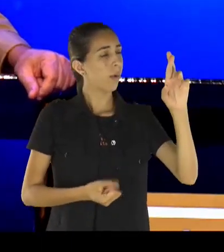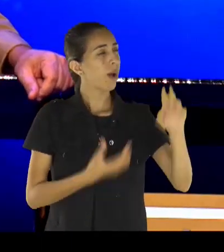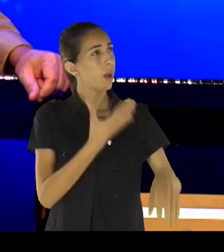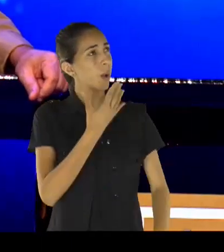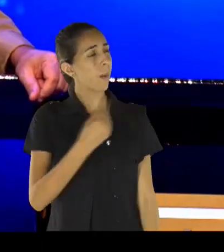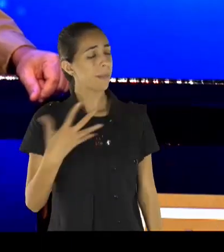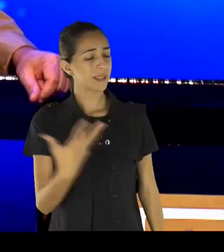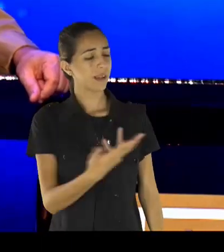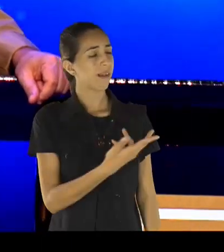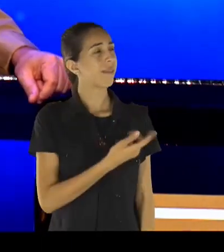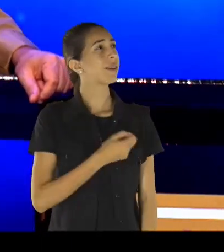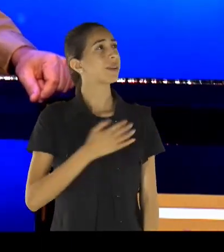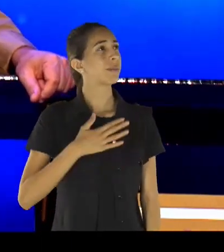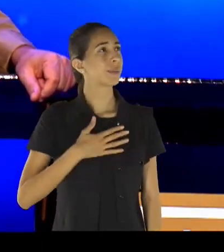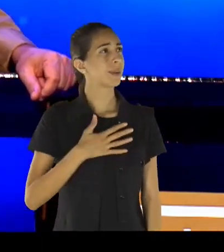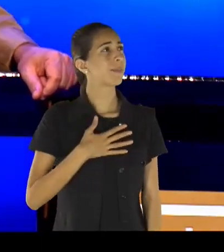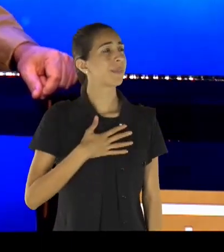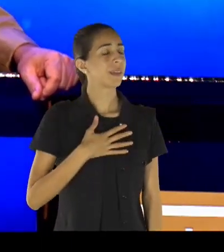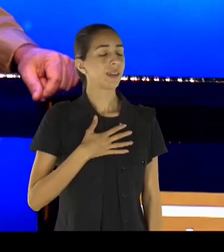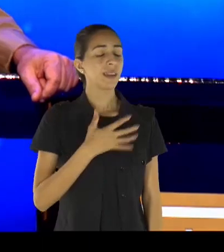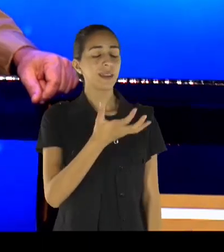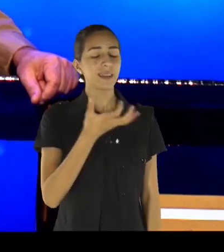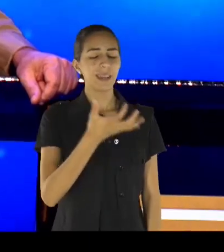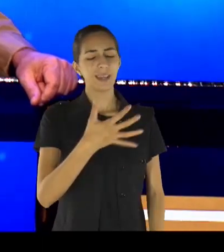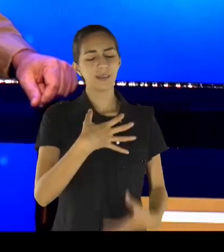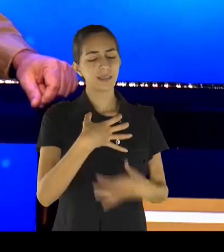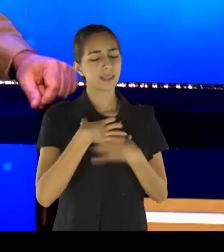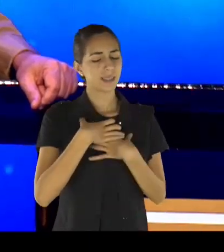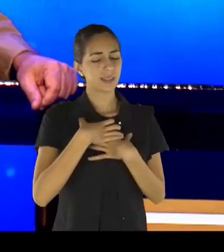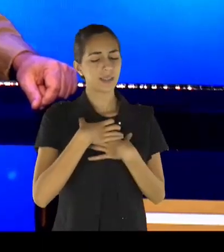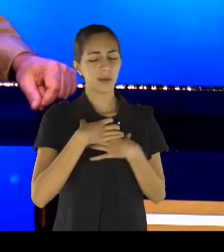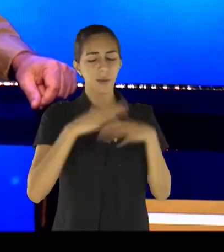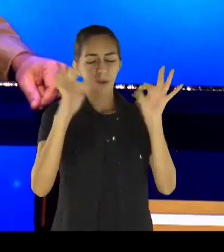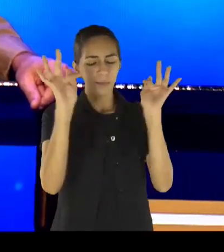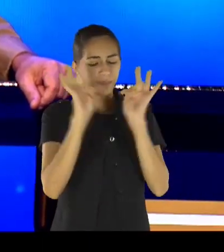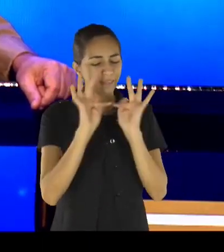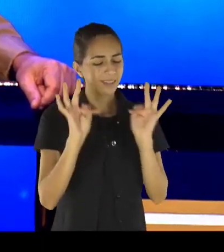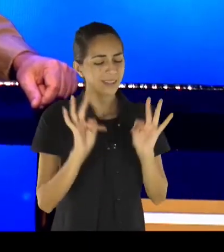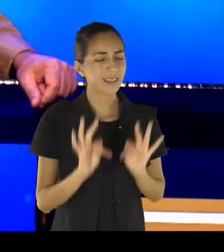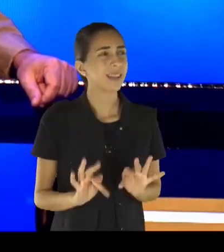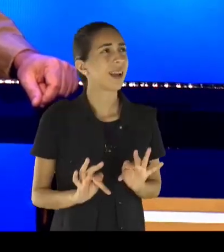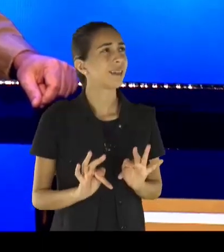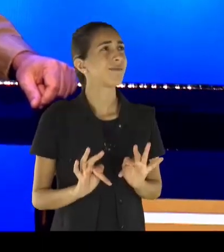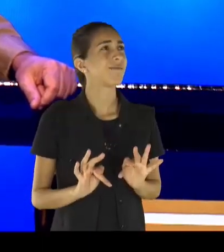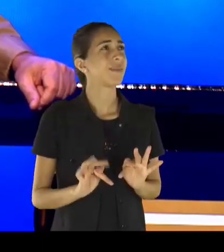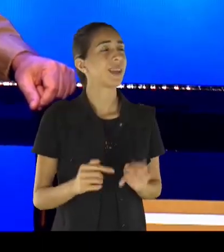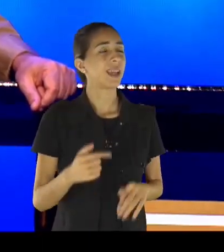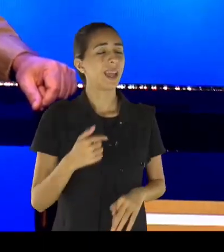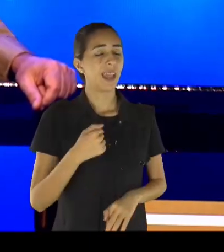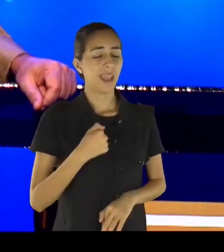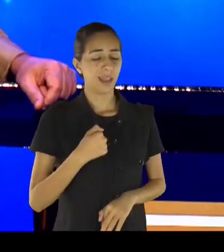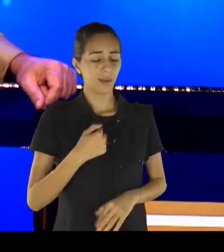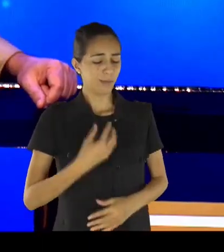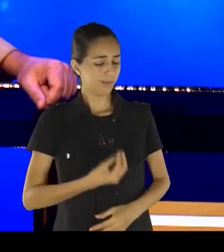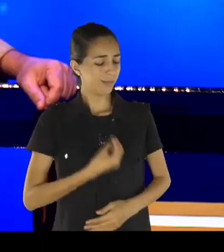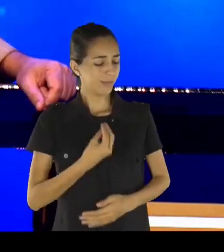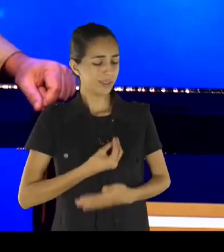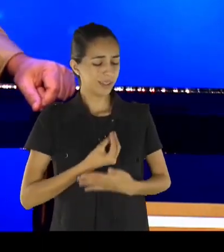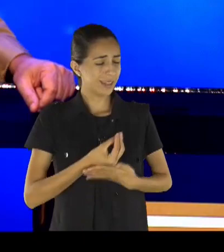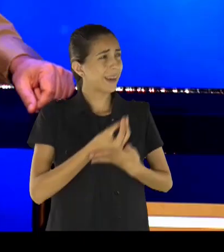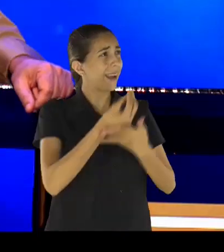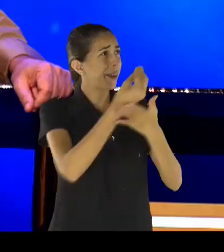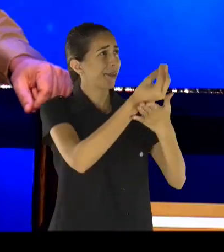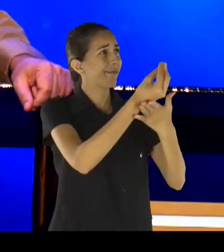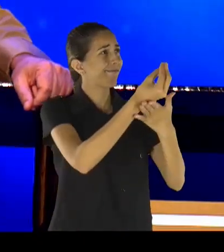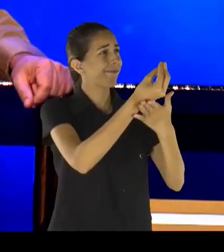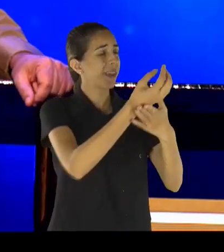um ânimo, sobrenatural, na minha vida, eu me entrego a ti, e eu quero te servir, daqui para frente,